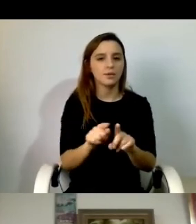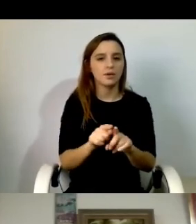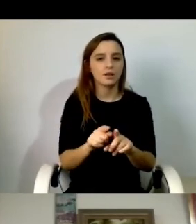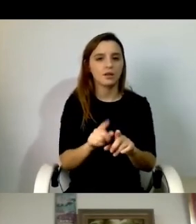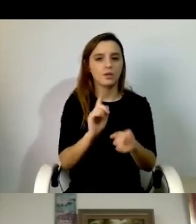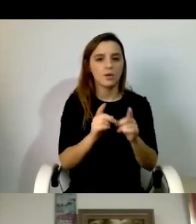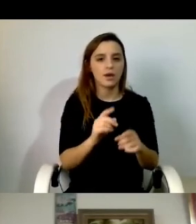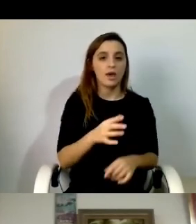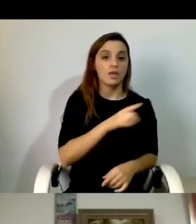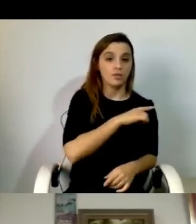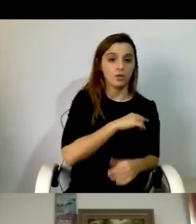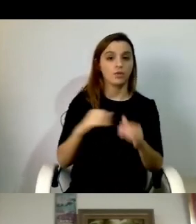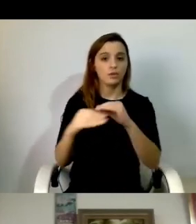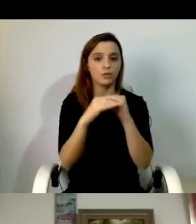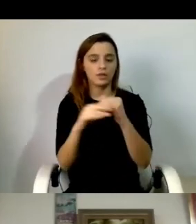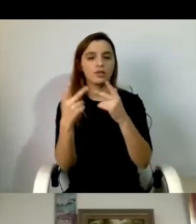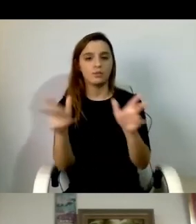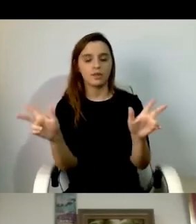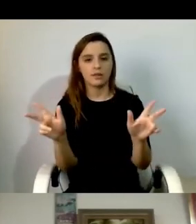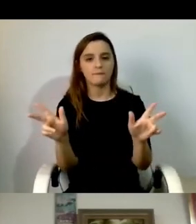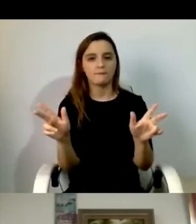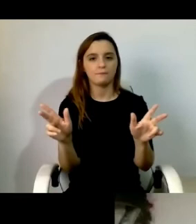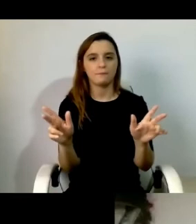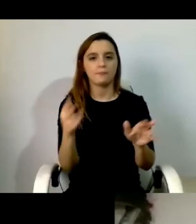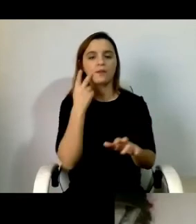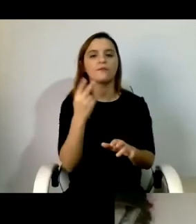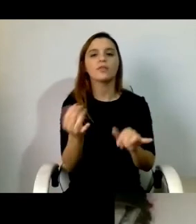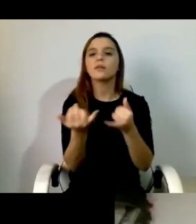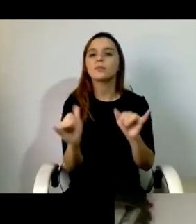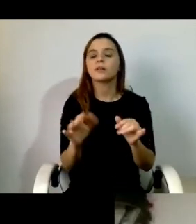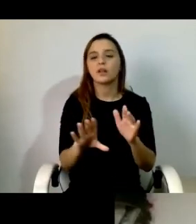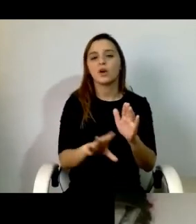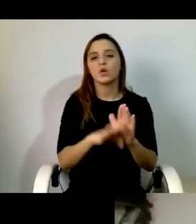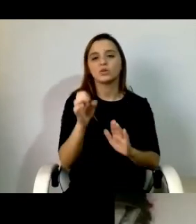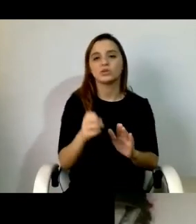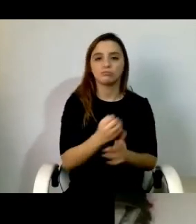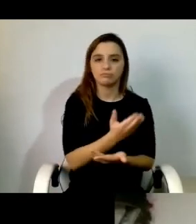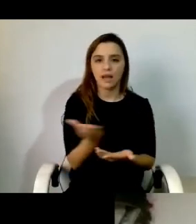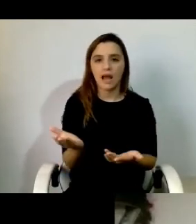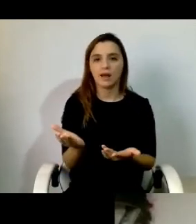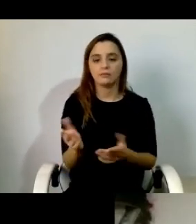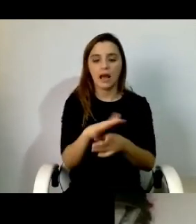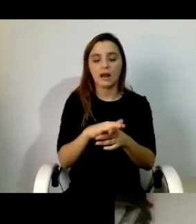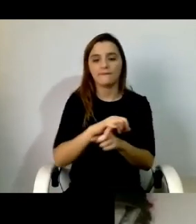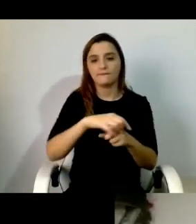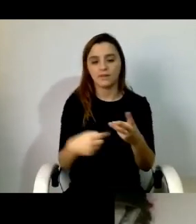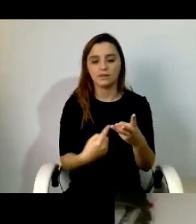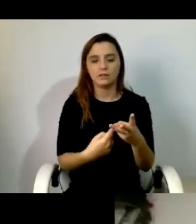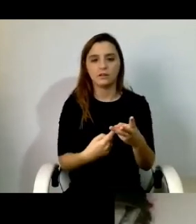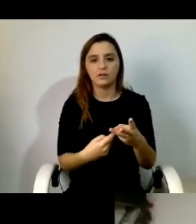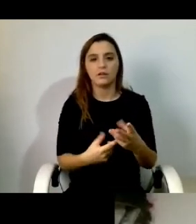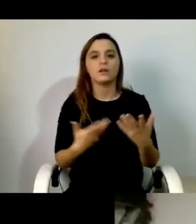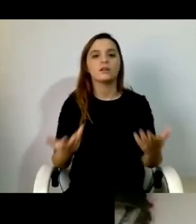individualidade igualdade e liberdade a vida independente é uma condição que está presente nestas três dimensões e por ponto seguinte é